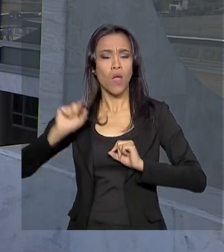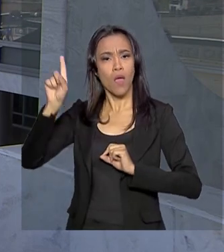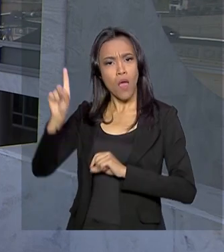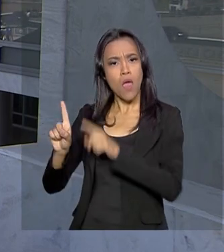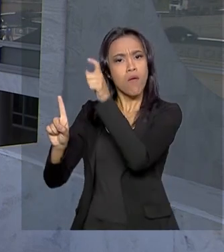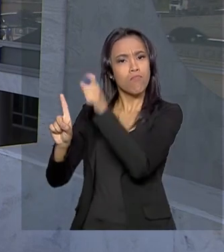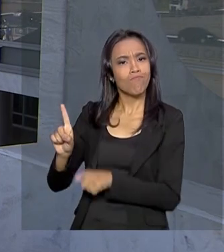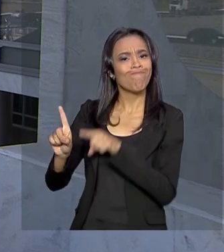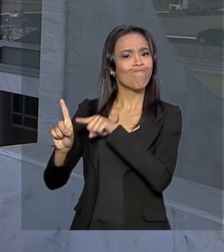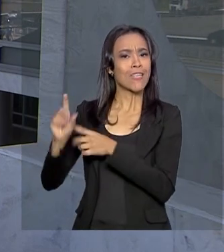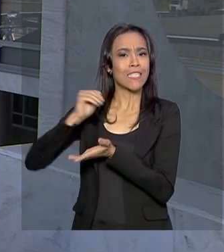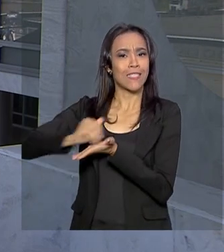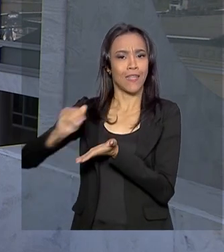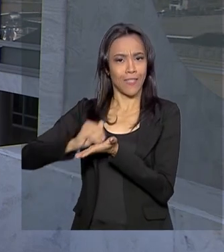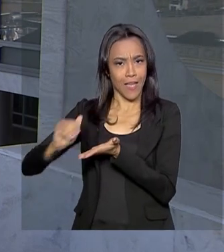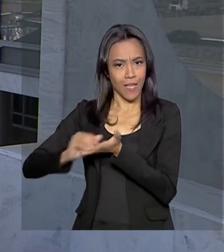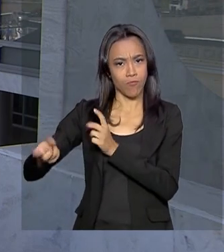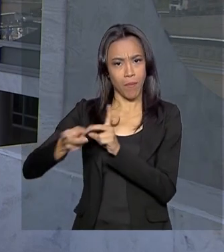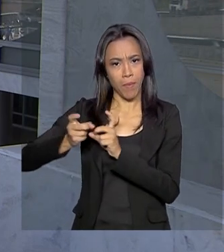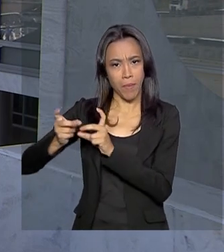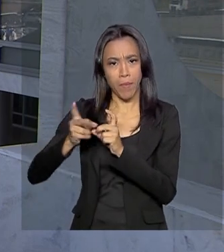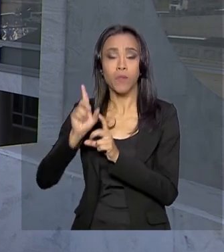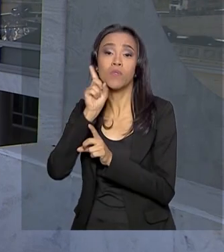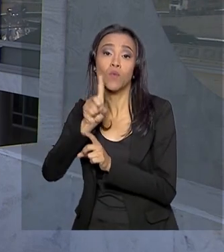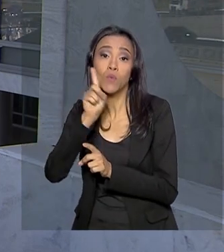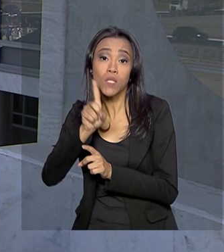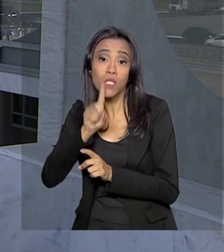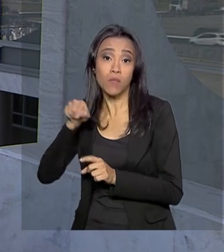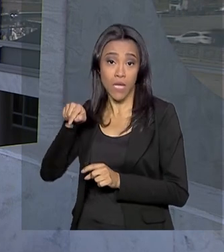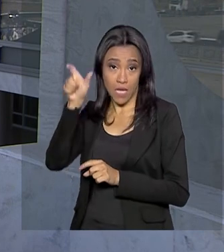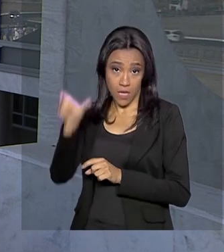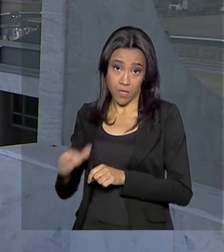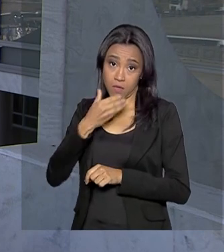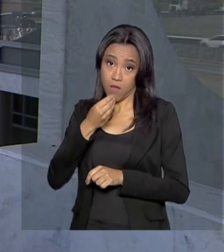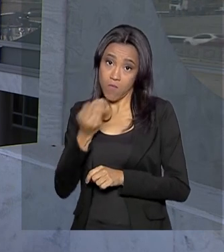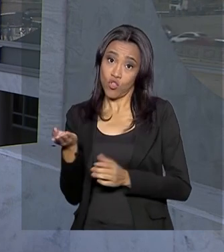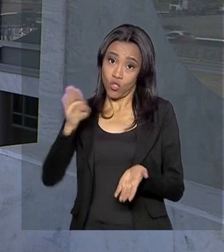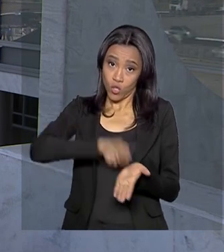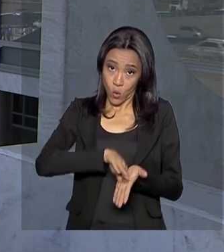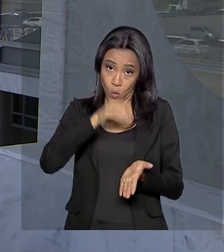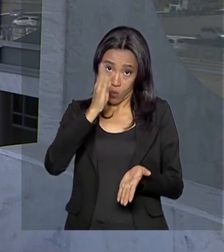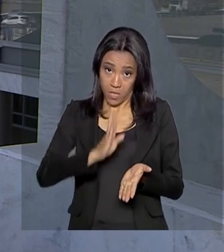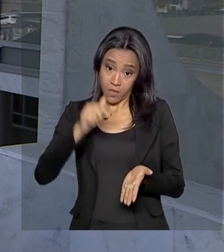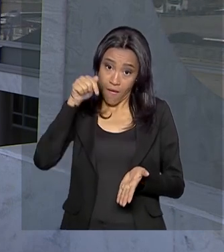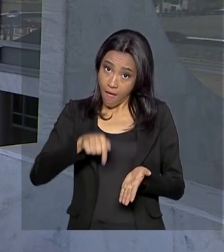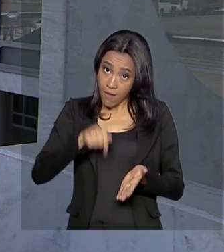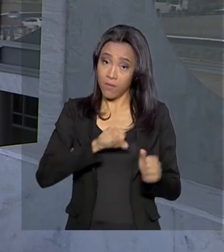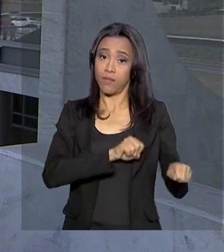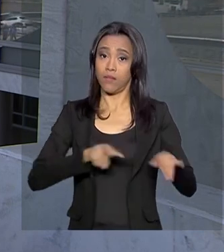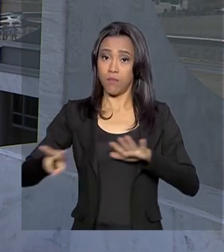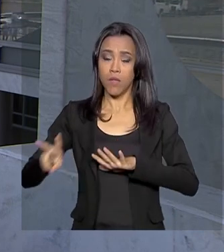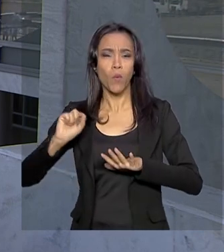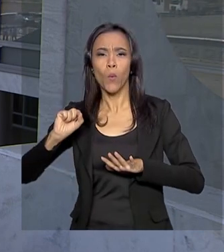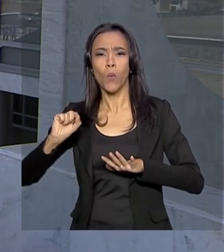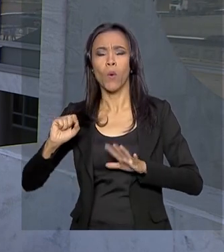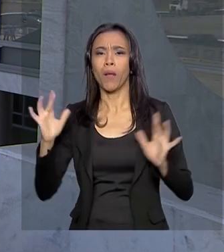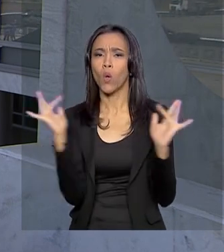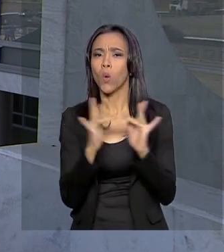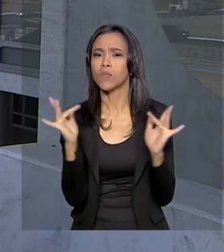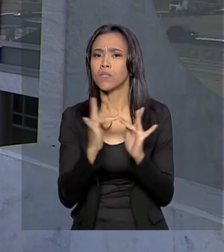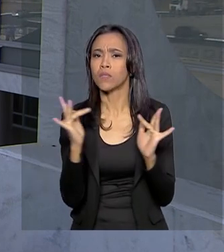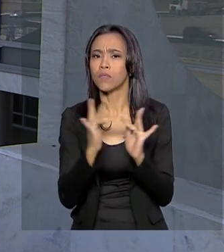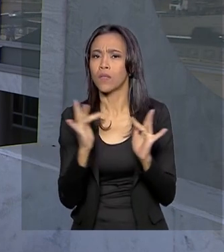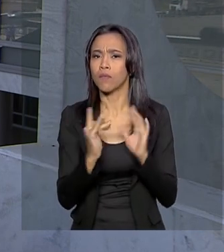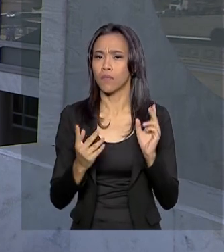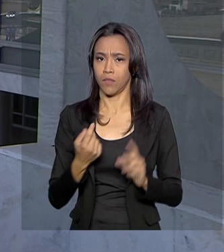dos Estados Unidos, Wilbur Ross Jr. Ross está aqui no Brasil esta semana para reforçar o intercâmbio entre os dois